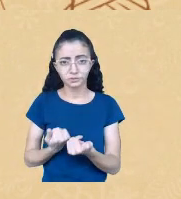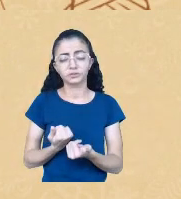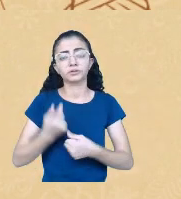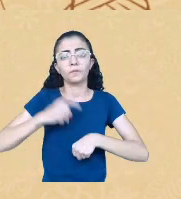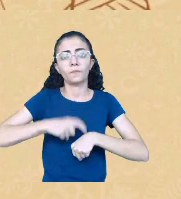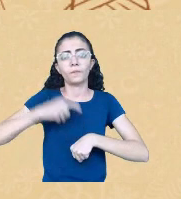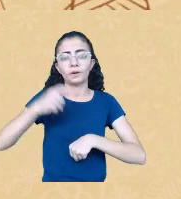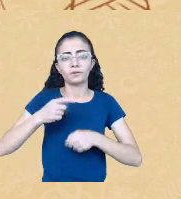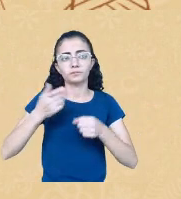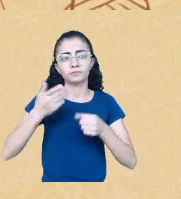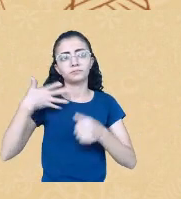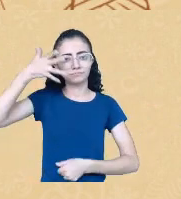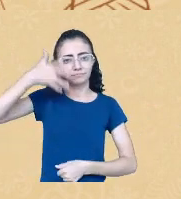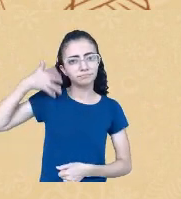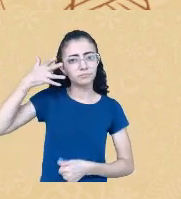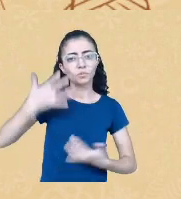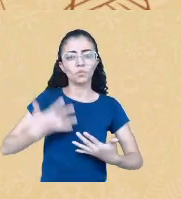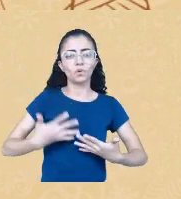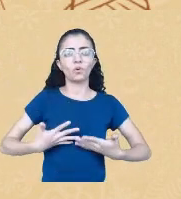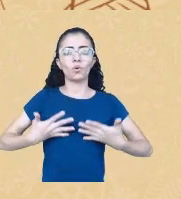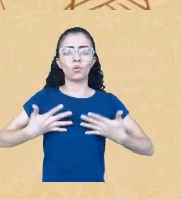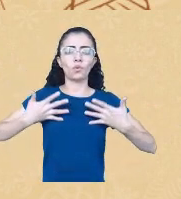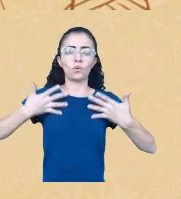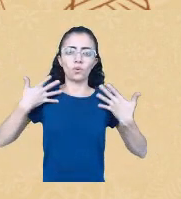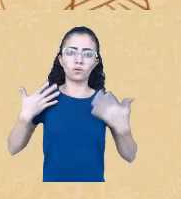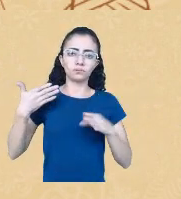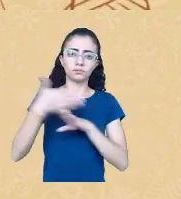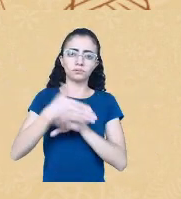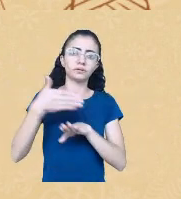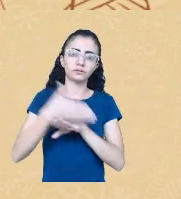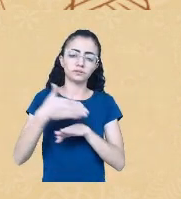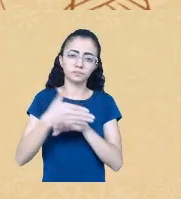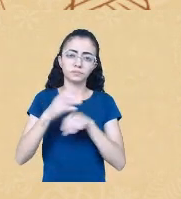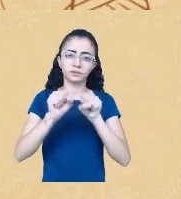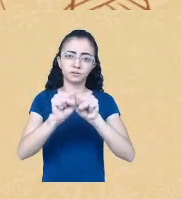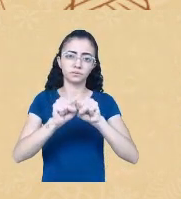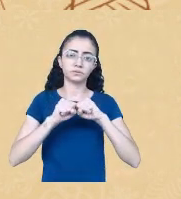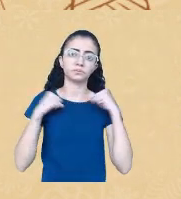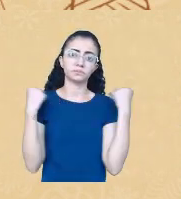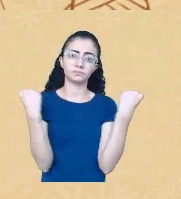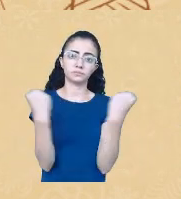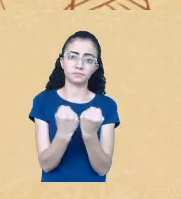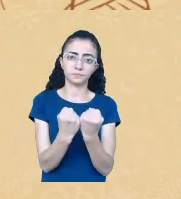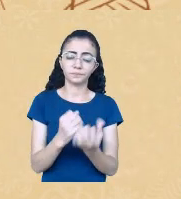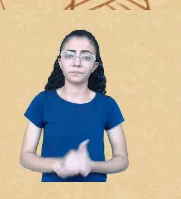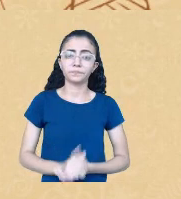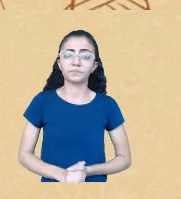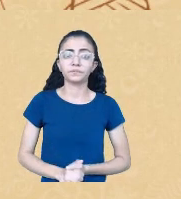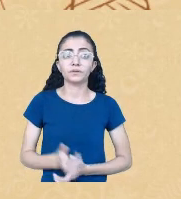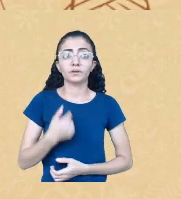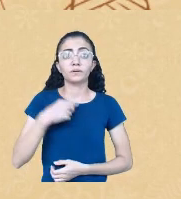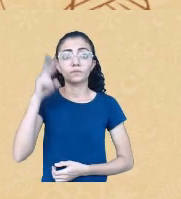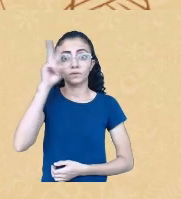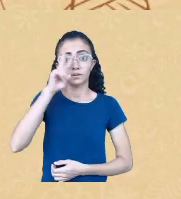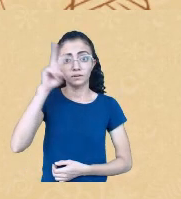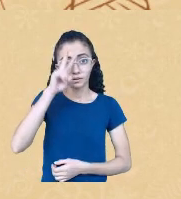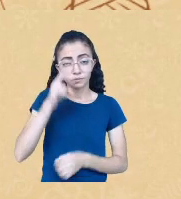honra poder fazer parte desse seminário. Eu lembro que eu entrei em 2010 na